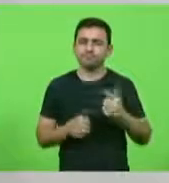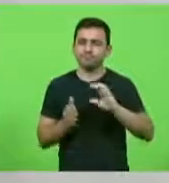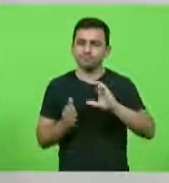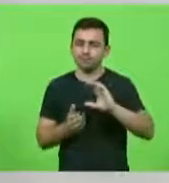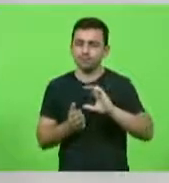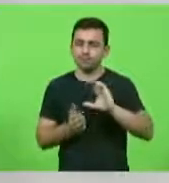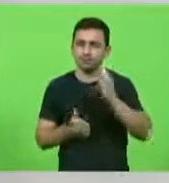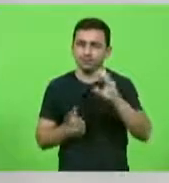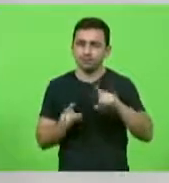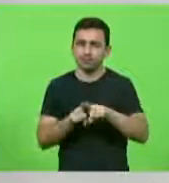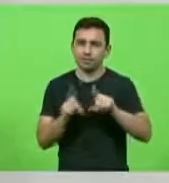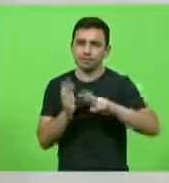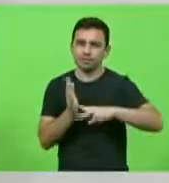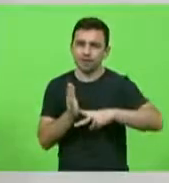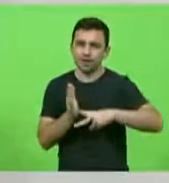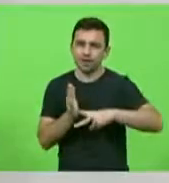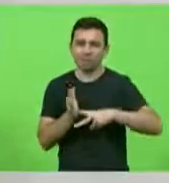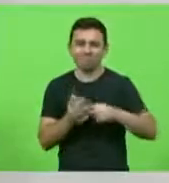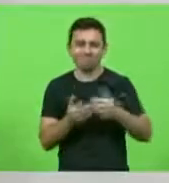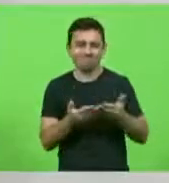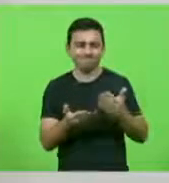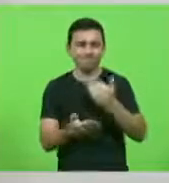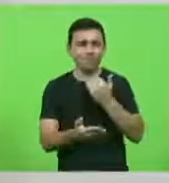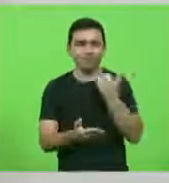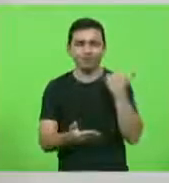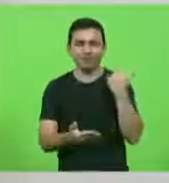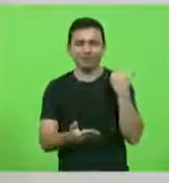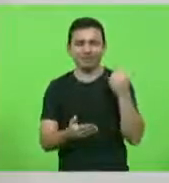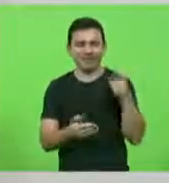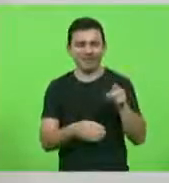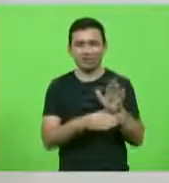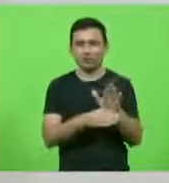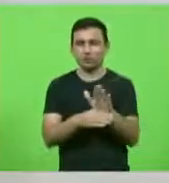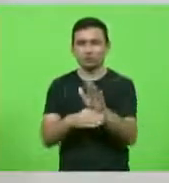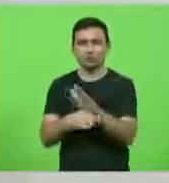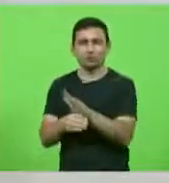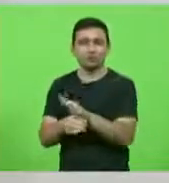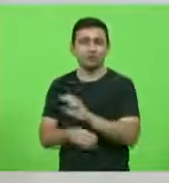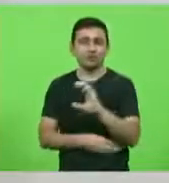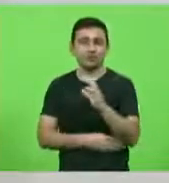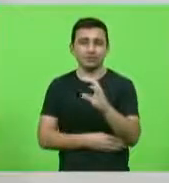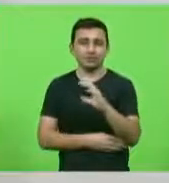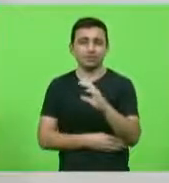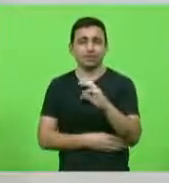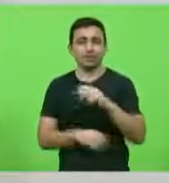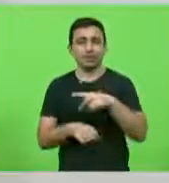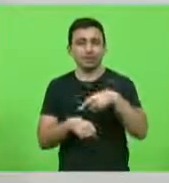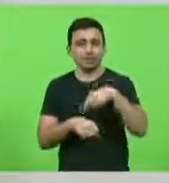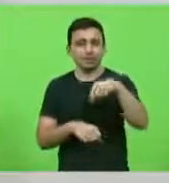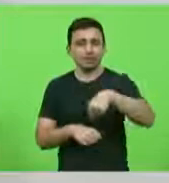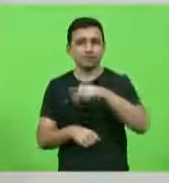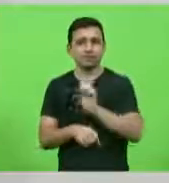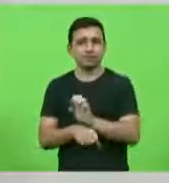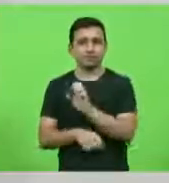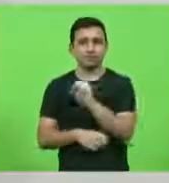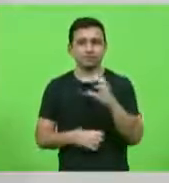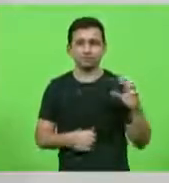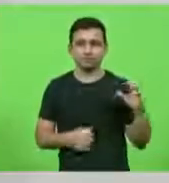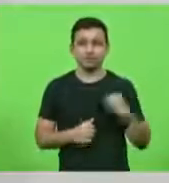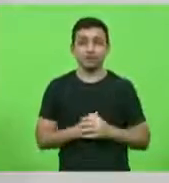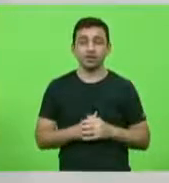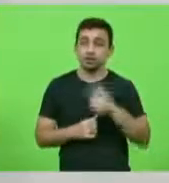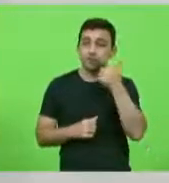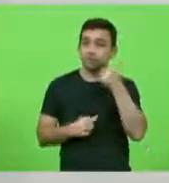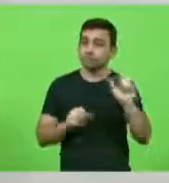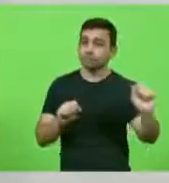perda de uma vida que tanto contribuiu para a ciência no nosso país e no nosso Estado. Como vemos nesse telão,